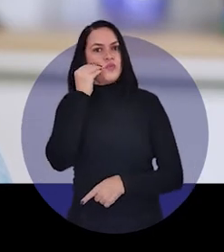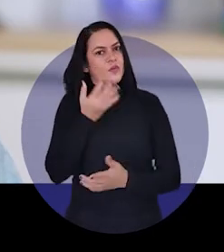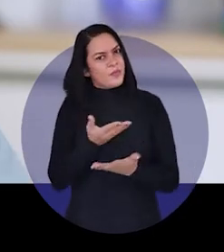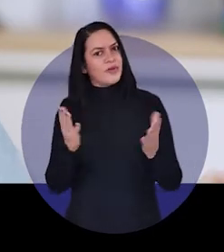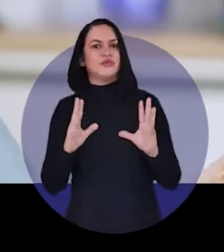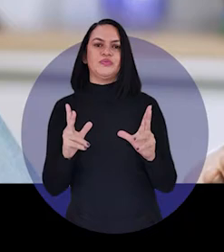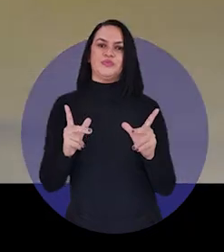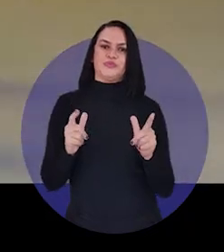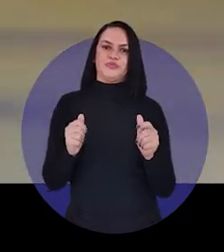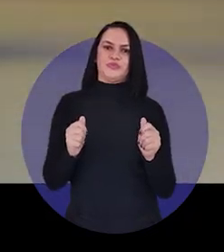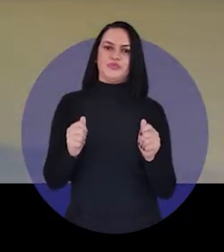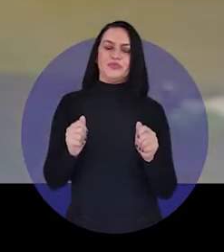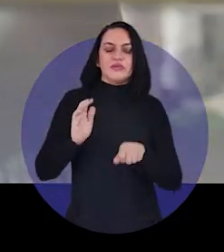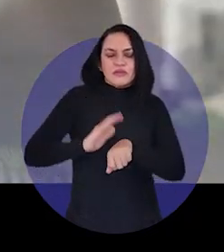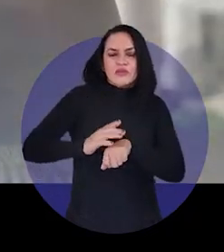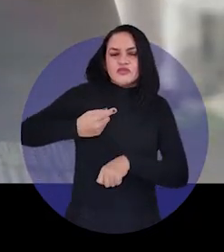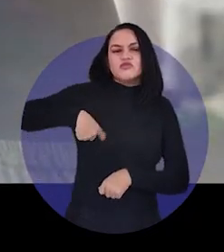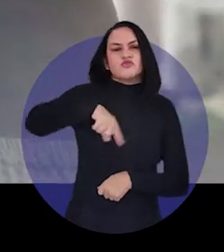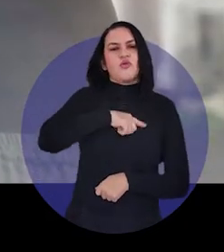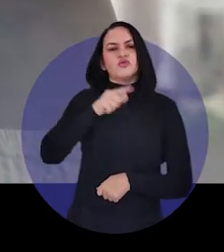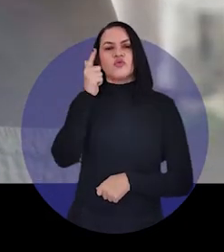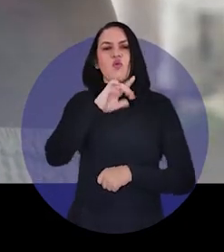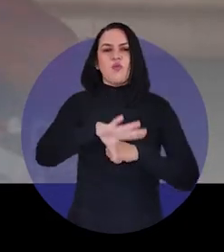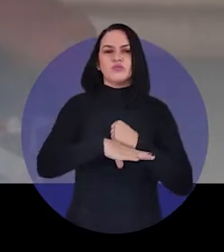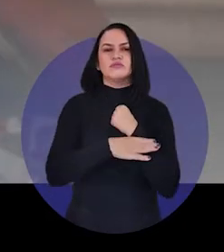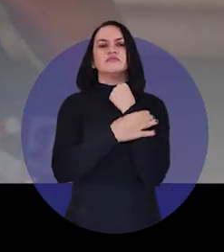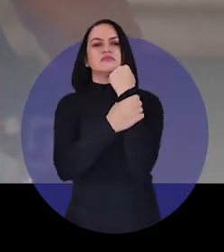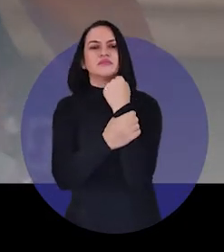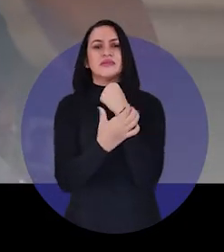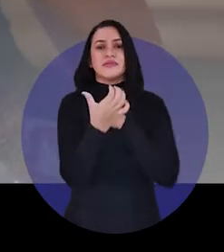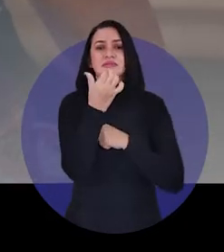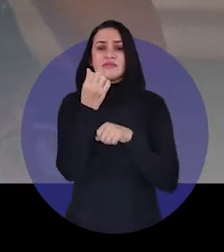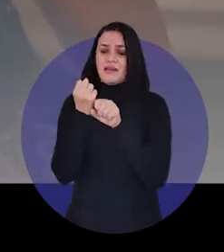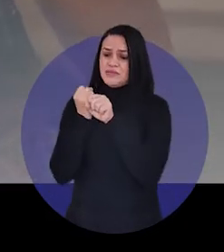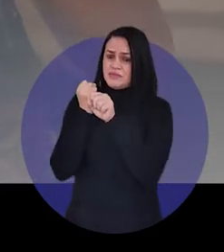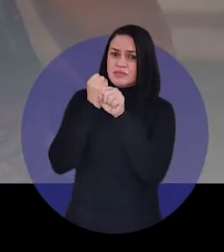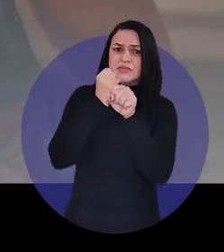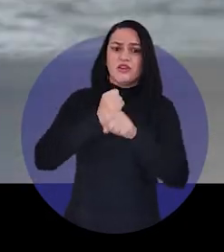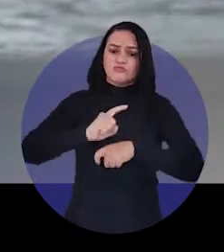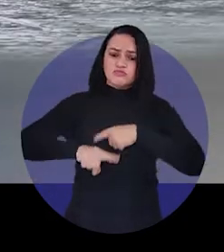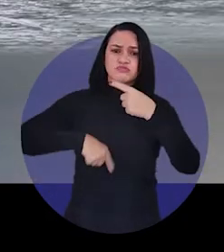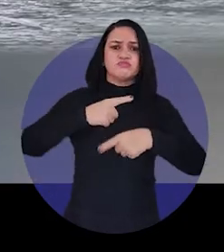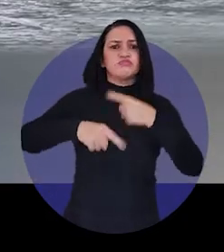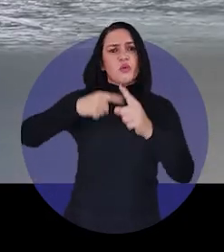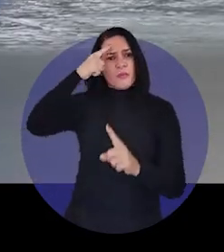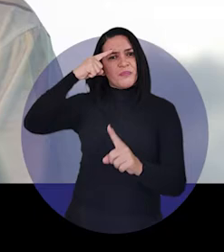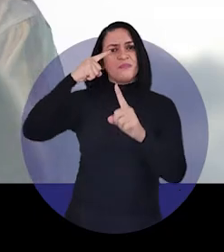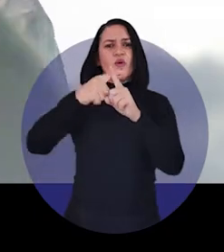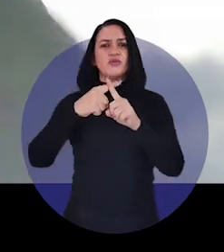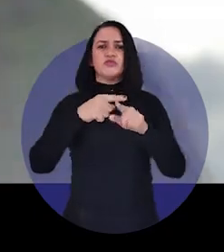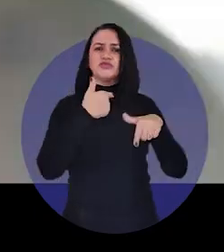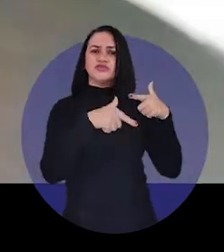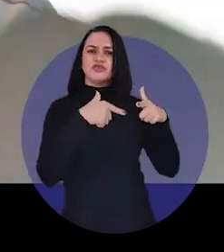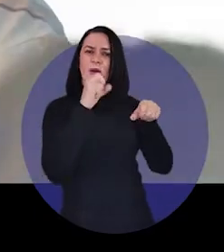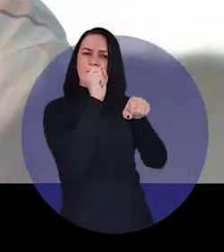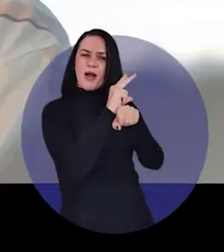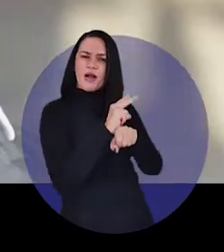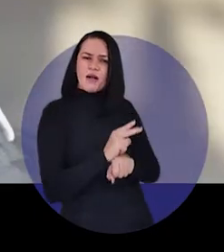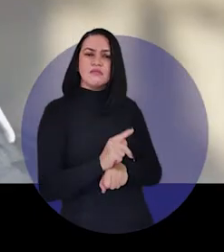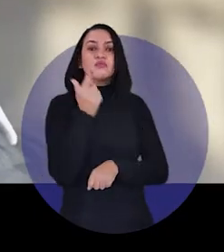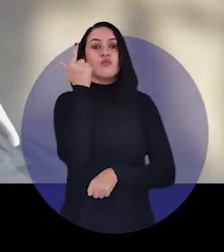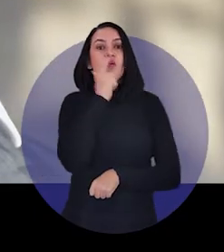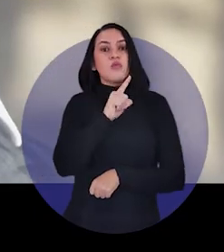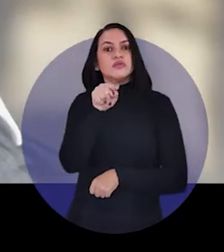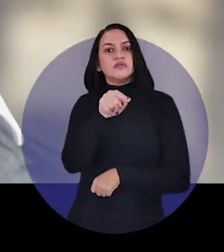oportunidades para todos. Foi assim que garantimos seis anos de geração positiva de empregos.